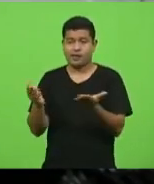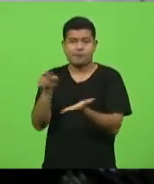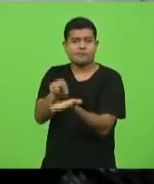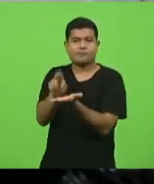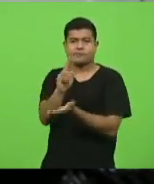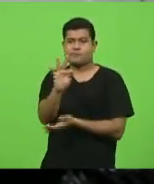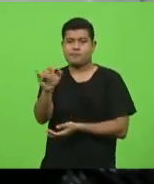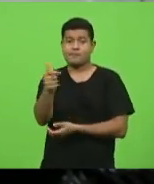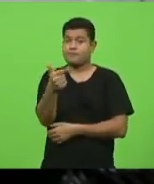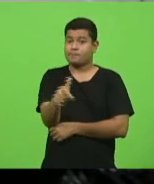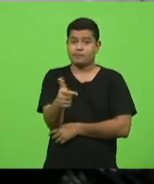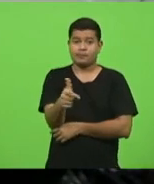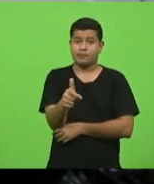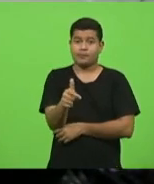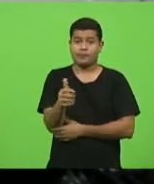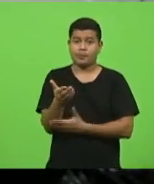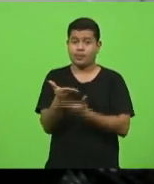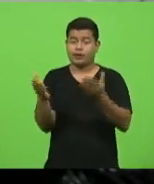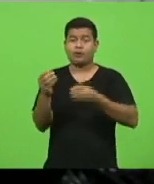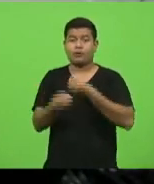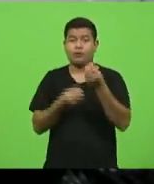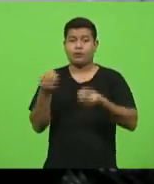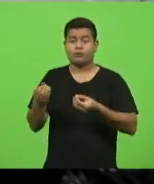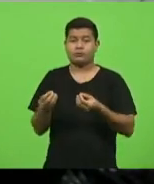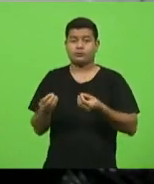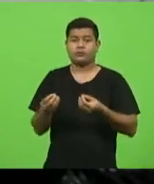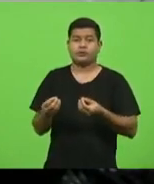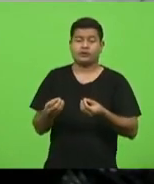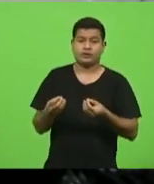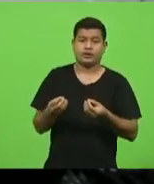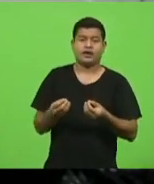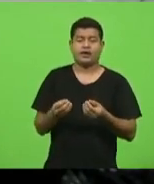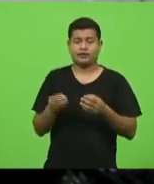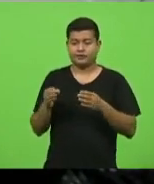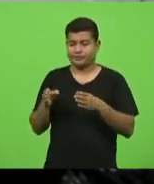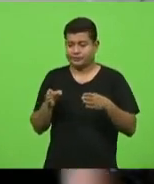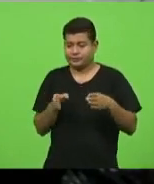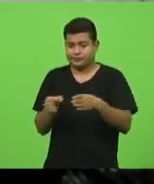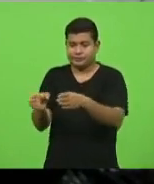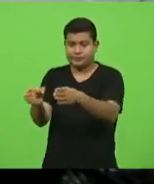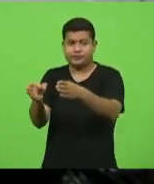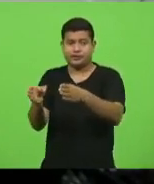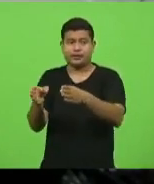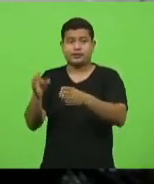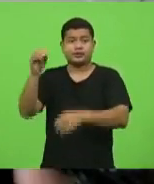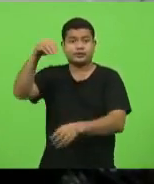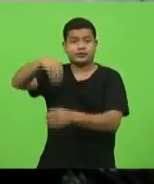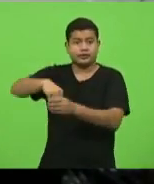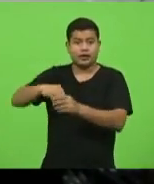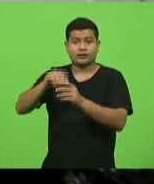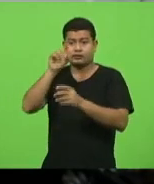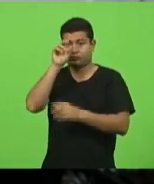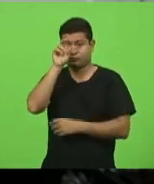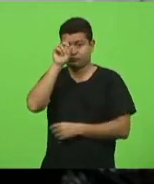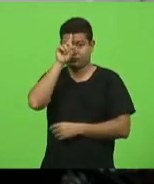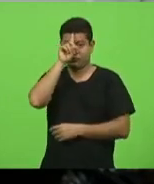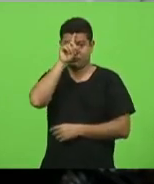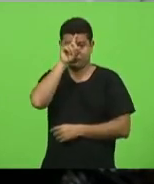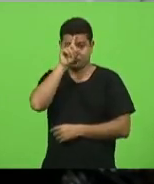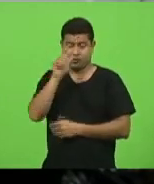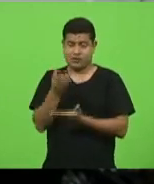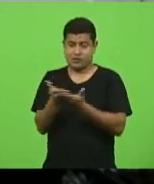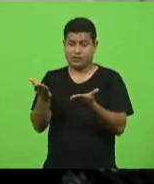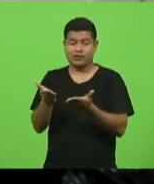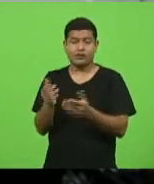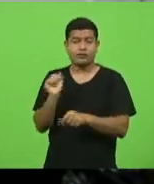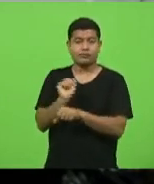e eles estão nos corredores, em cima de macas, esperando para poder ter um quarto, ter um atendimento adequado.